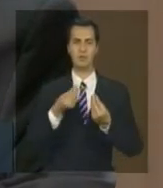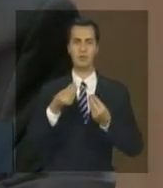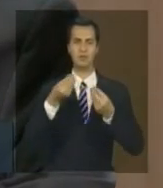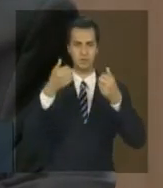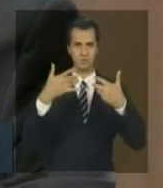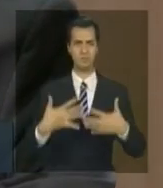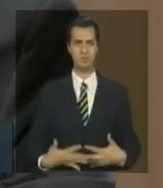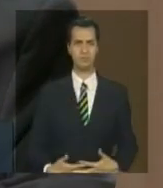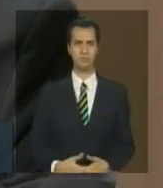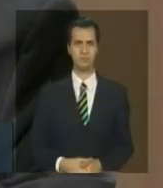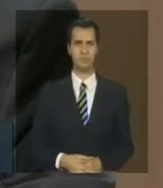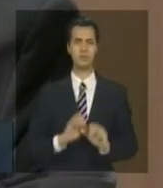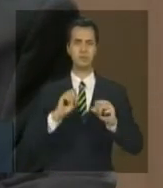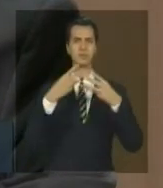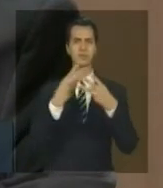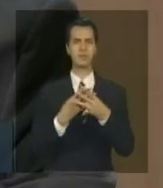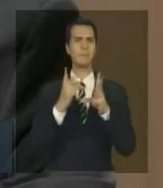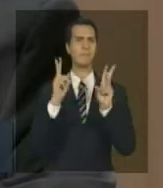que é a mesma coisa por favor